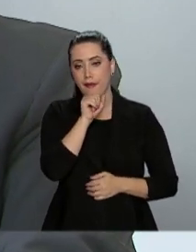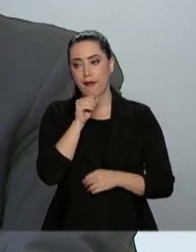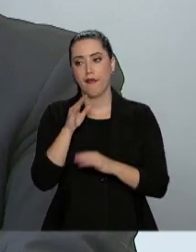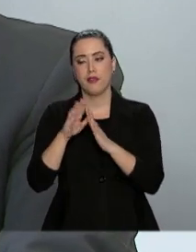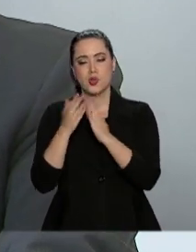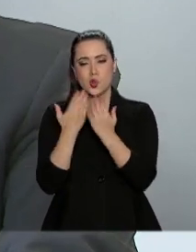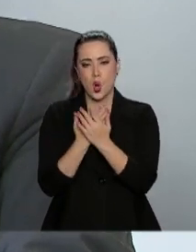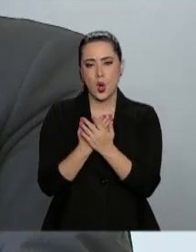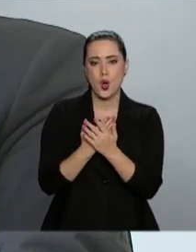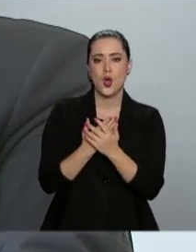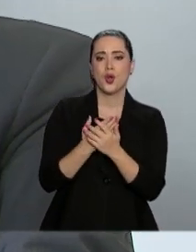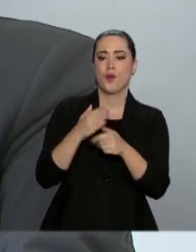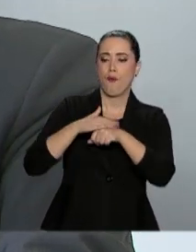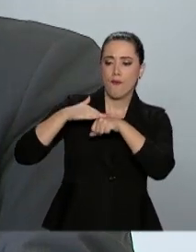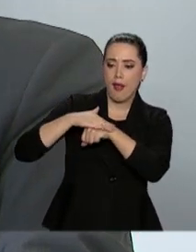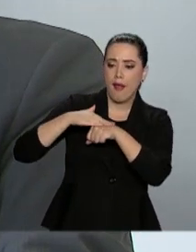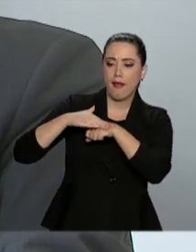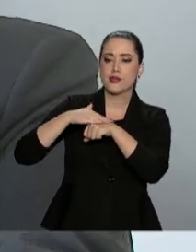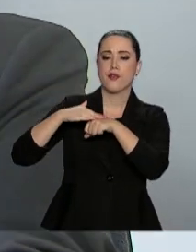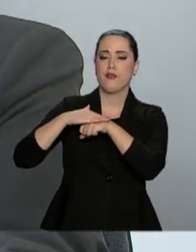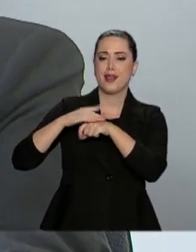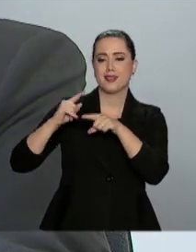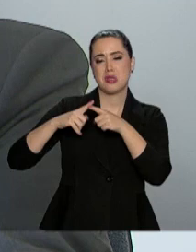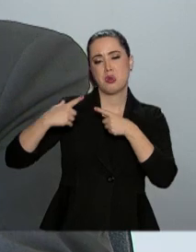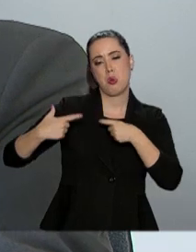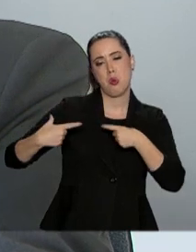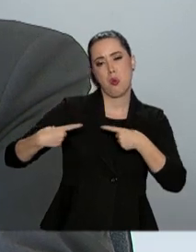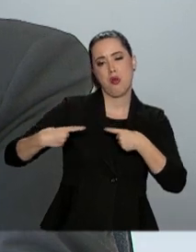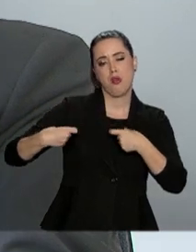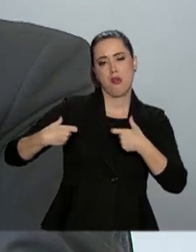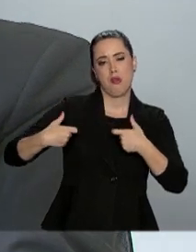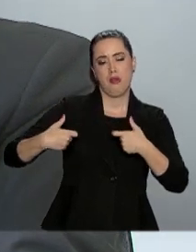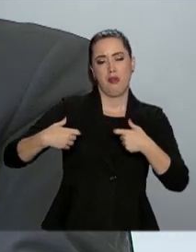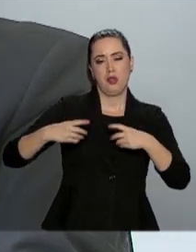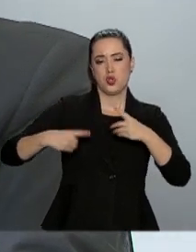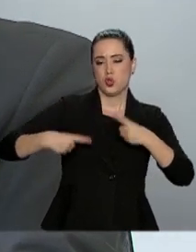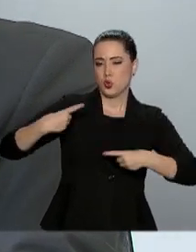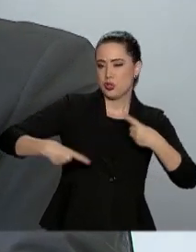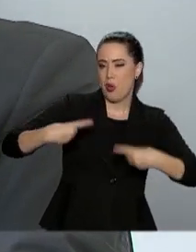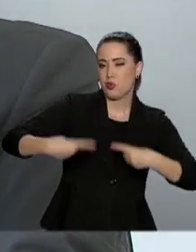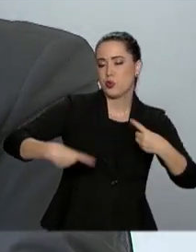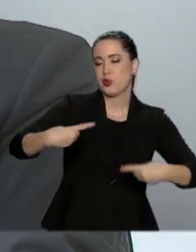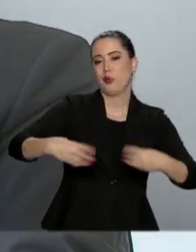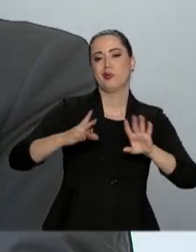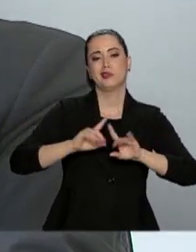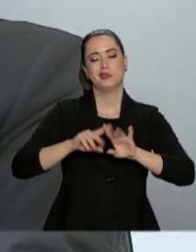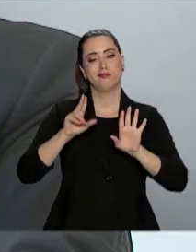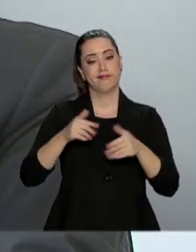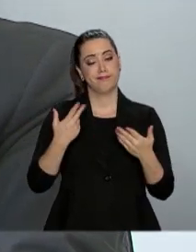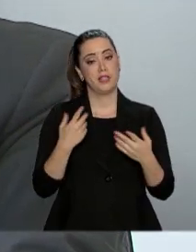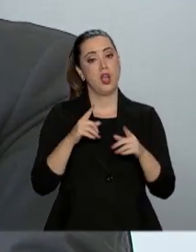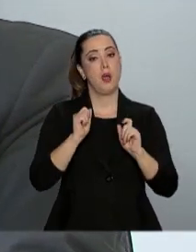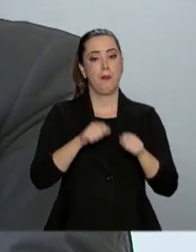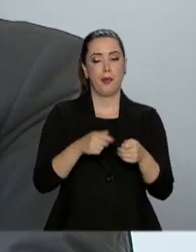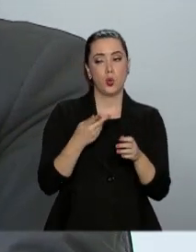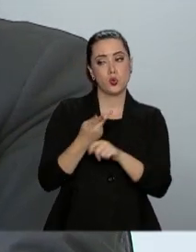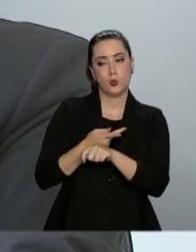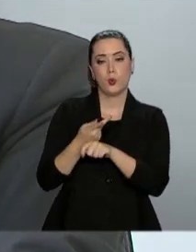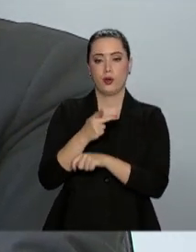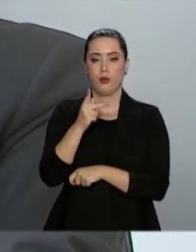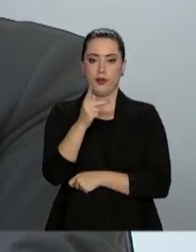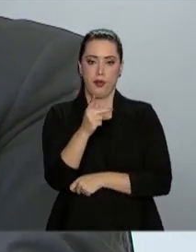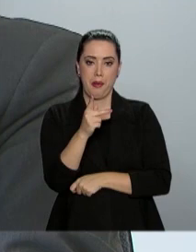aí o passo seguinte seria realmente, e nem coletivamente com uma negociação, o passo seguinte seria os PROCONs.